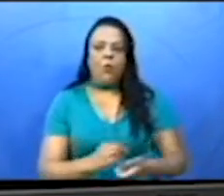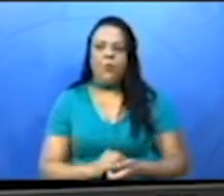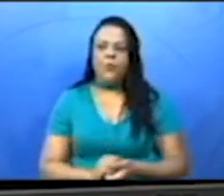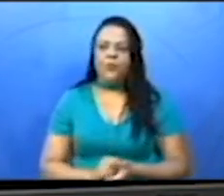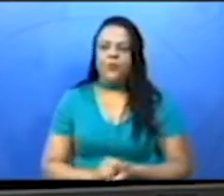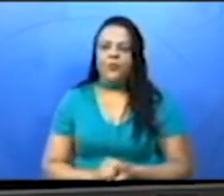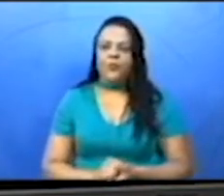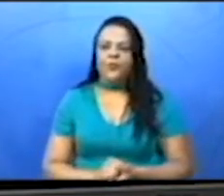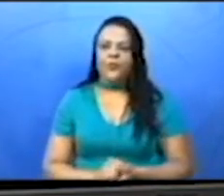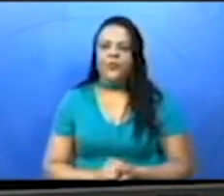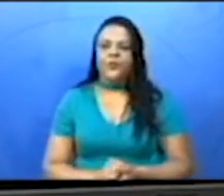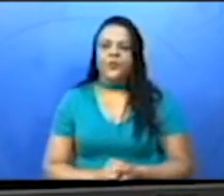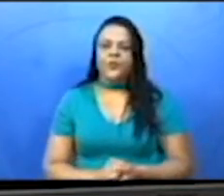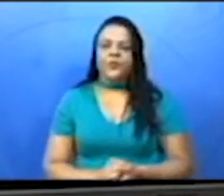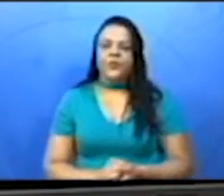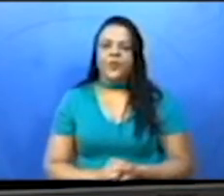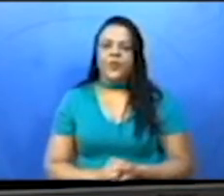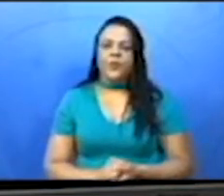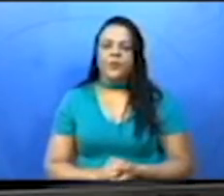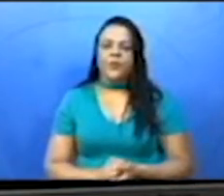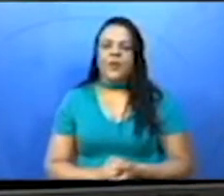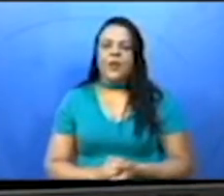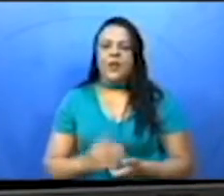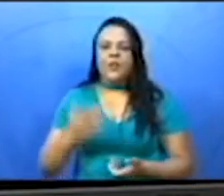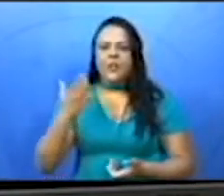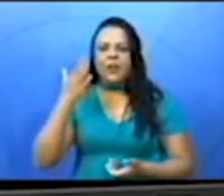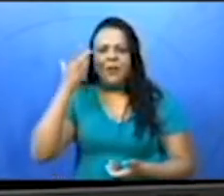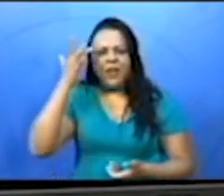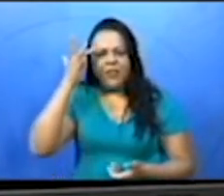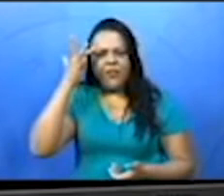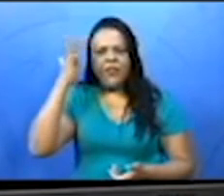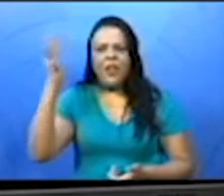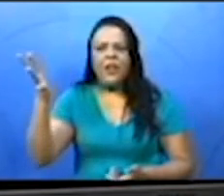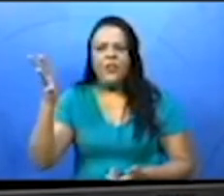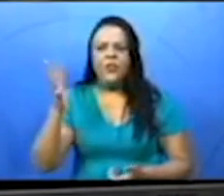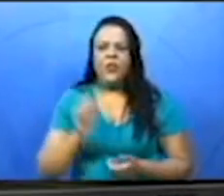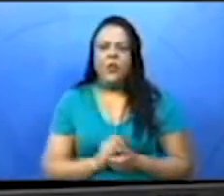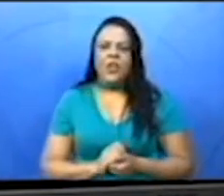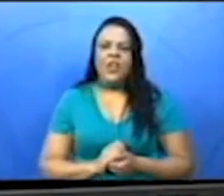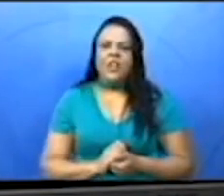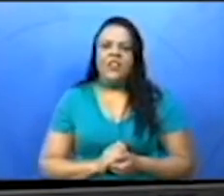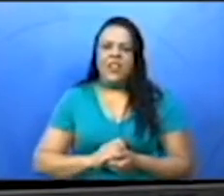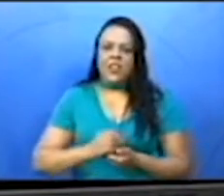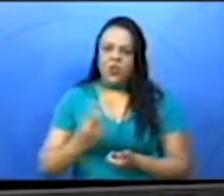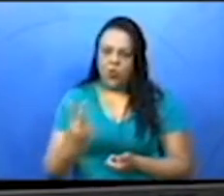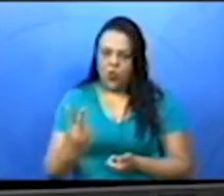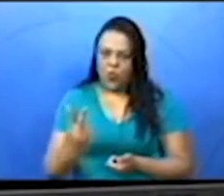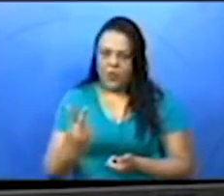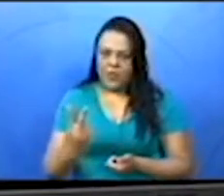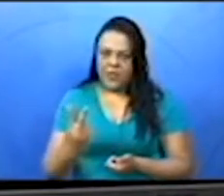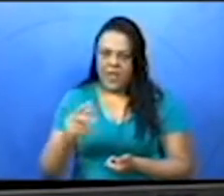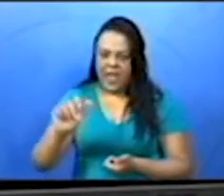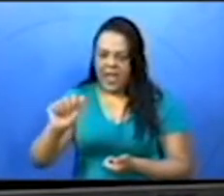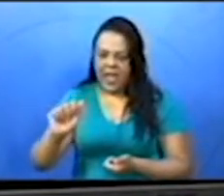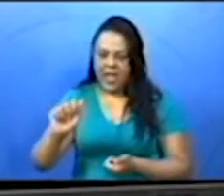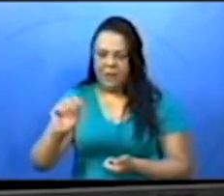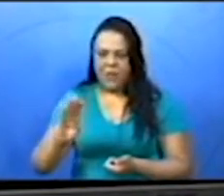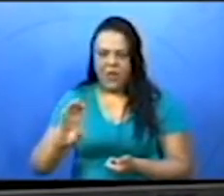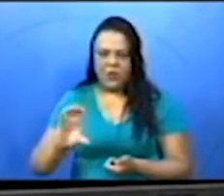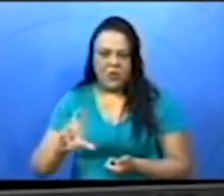Para ficar mais acessível, vamos eliminar duas alternativas dessa